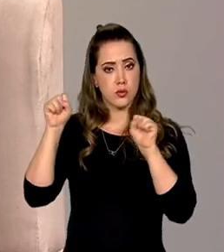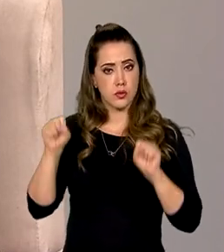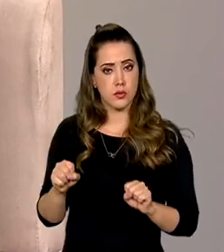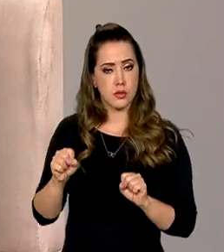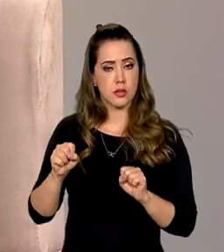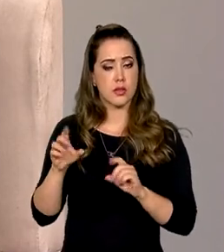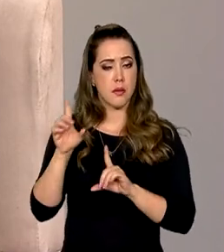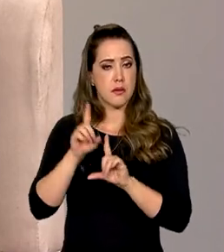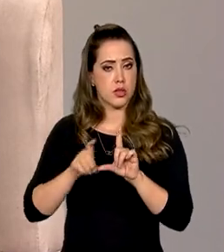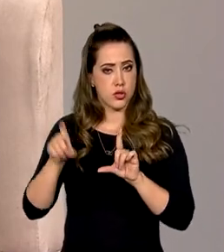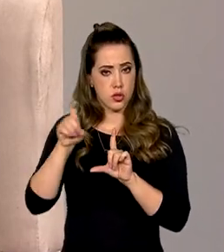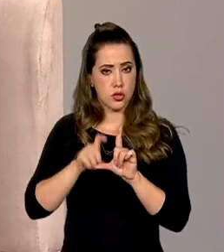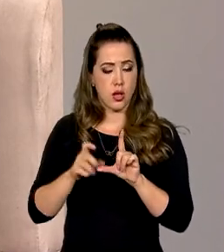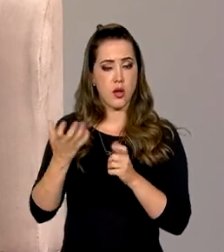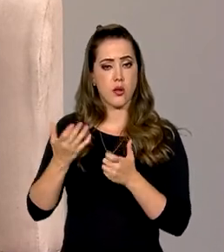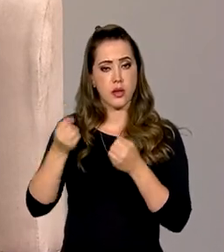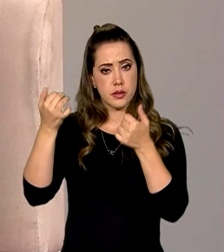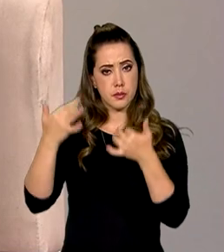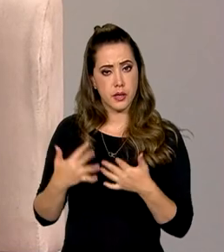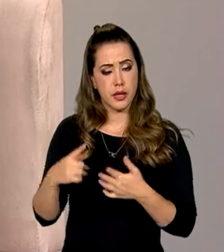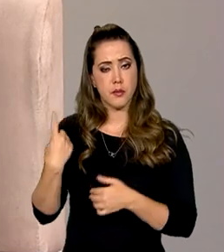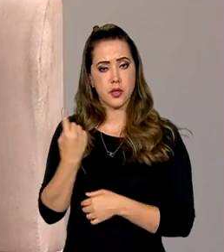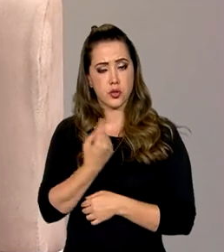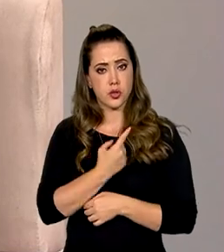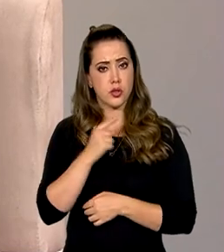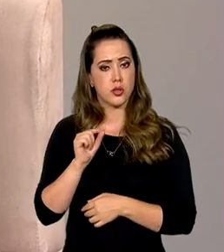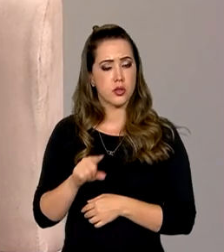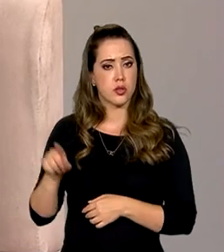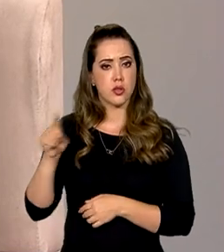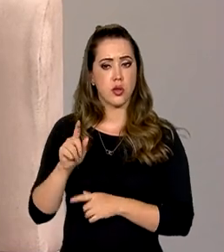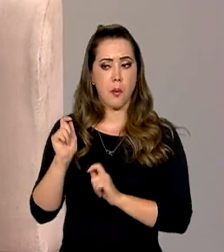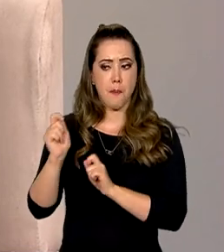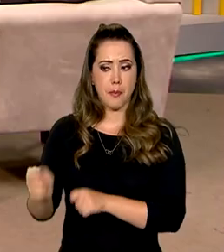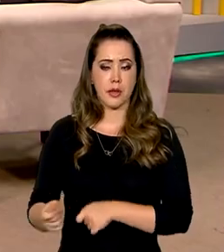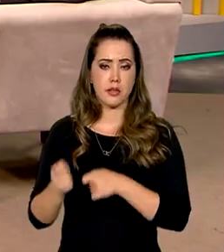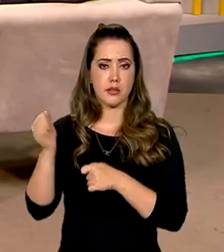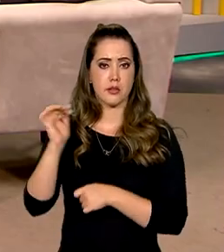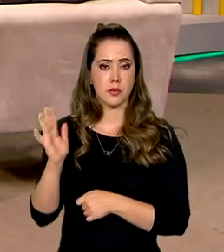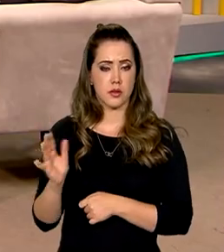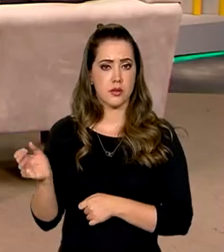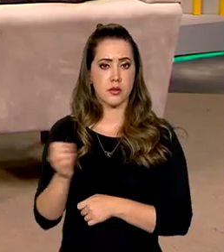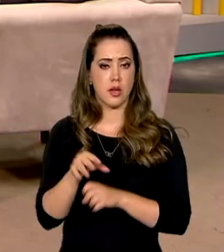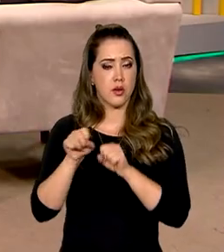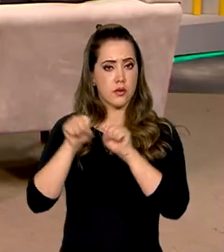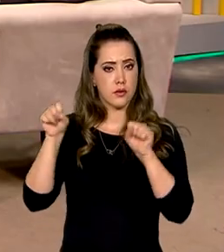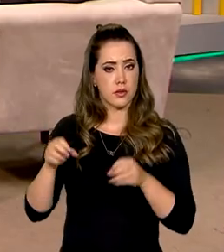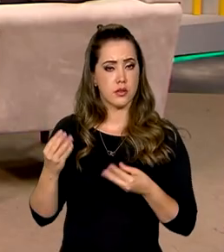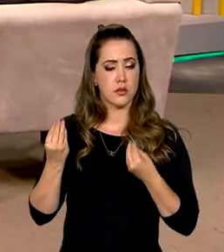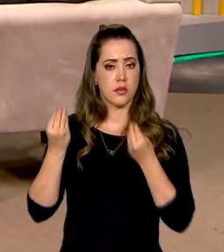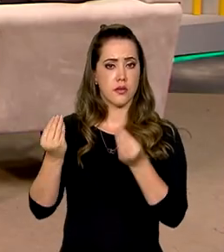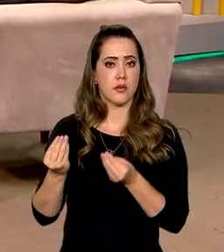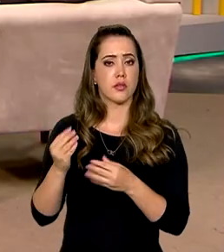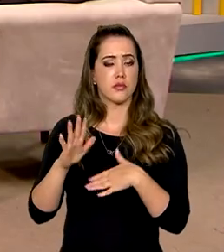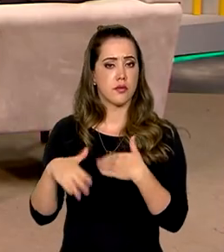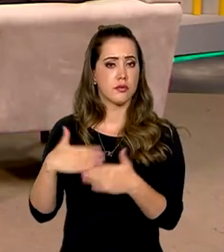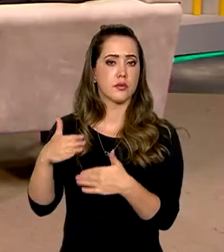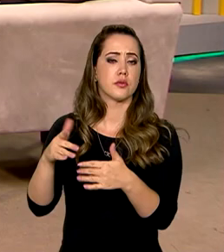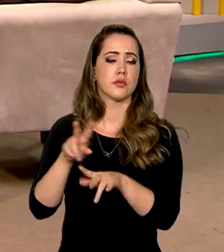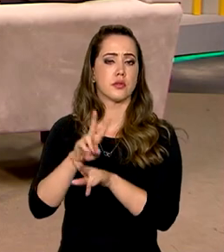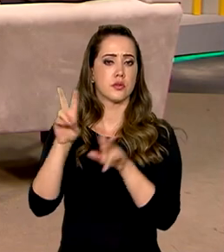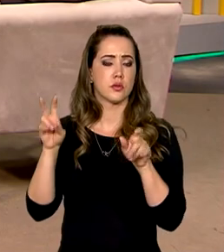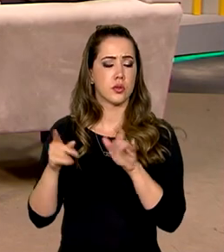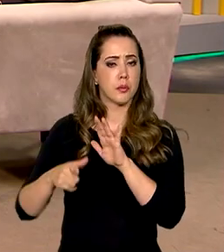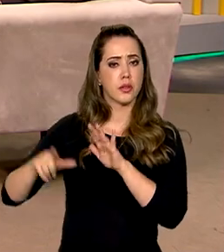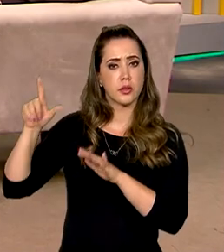digital. Eu gostaria que o senhor falasse um pouquinho, o PESC Brasil, que é o novo sistema, ele traz realmente avanços em relação ao